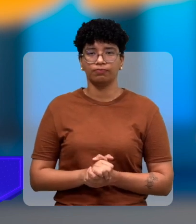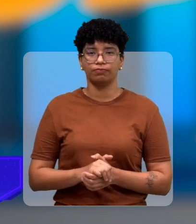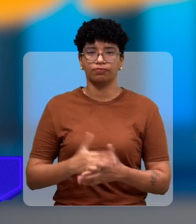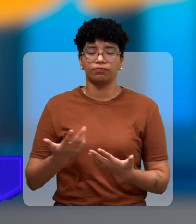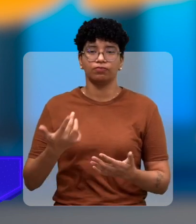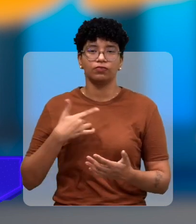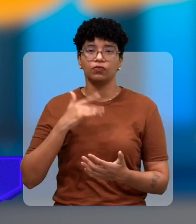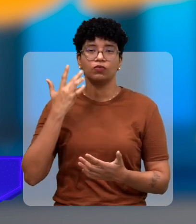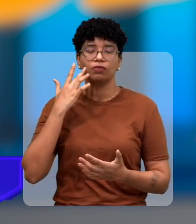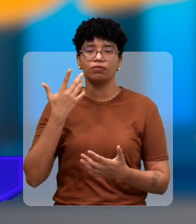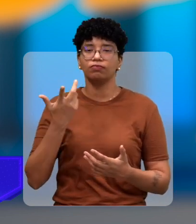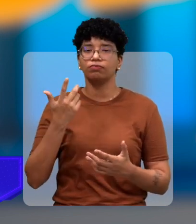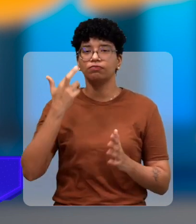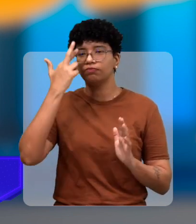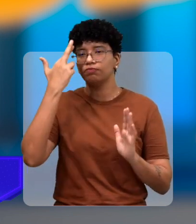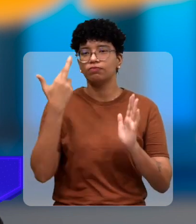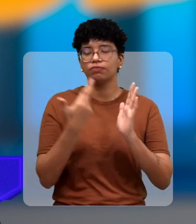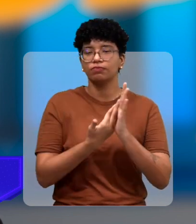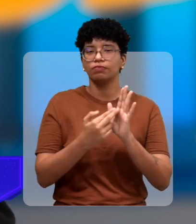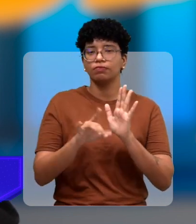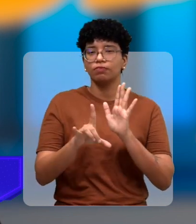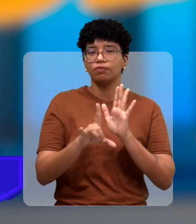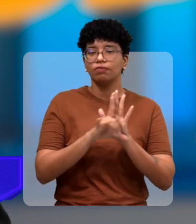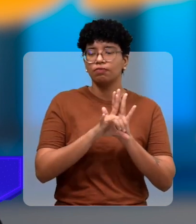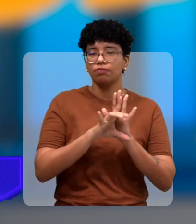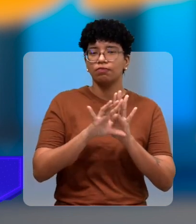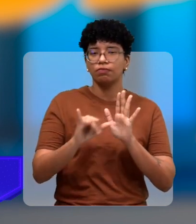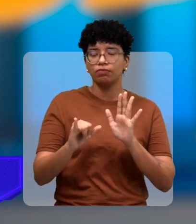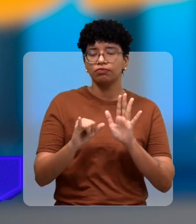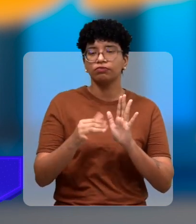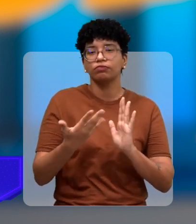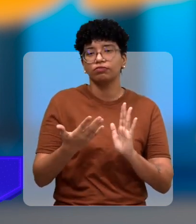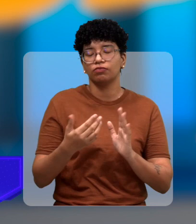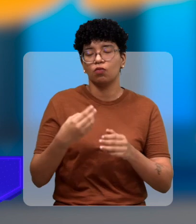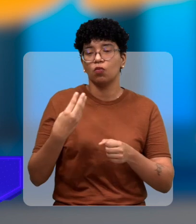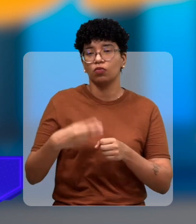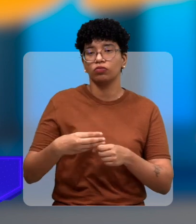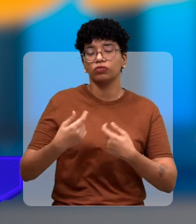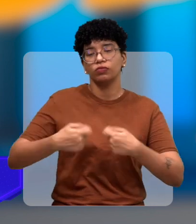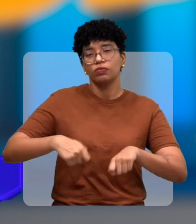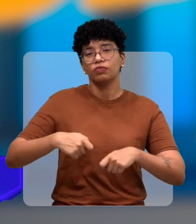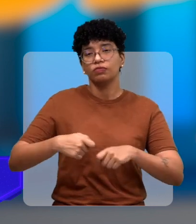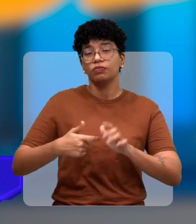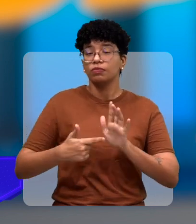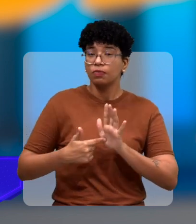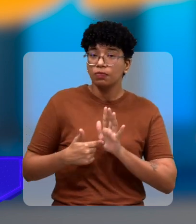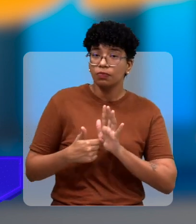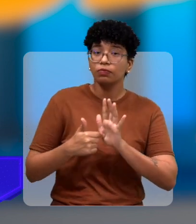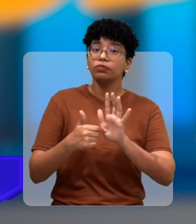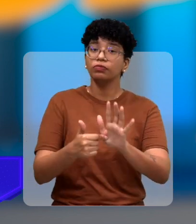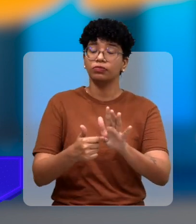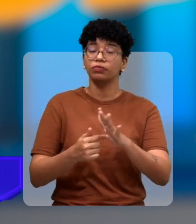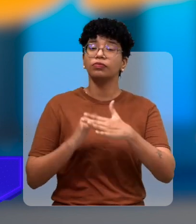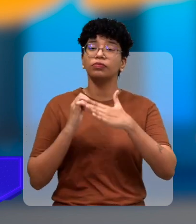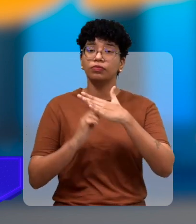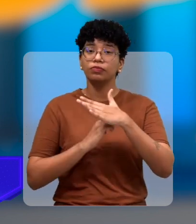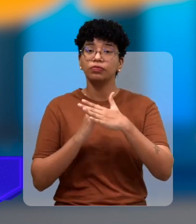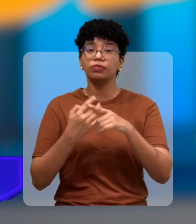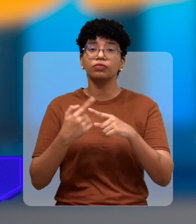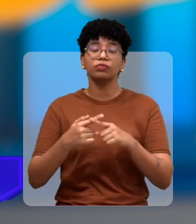não há um respeito com a lei do município e também eu acho que o município deve repassar alguma coisa para essa empresa porque